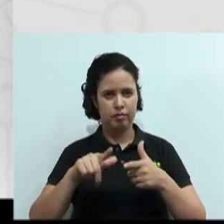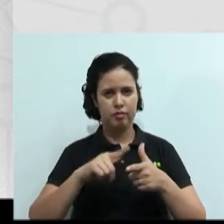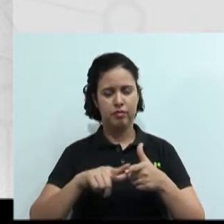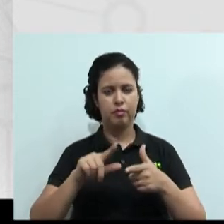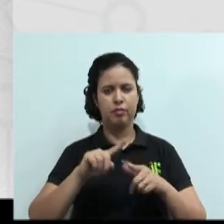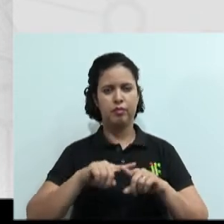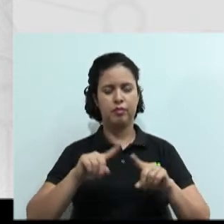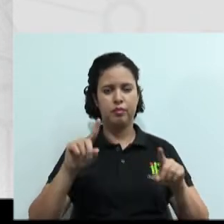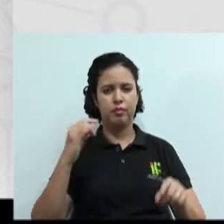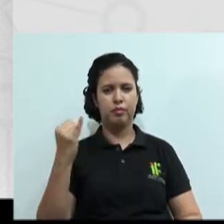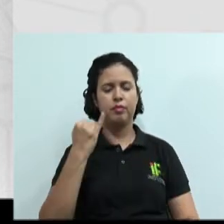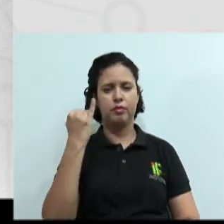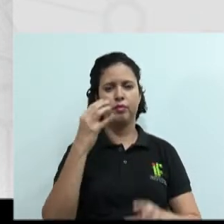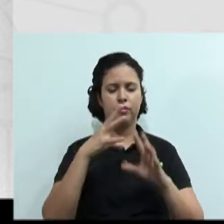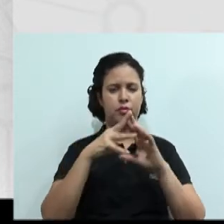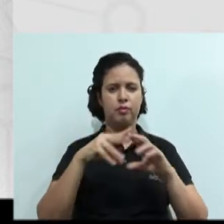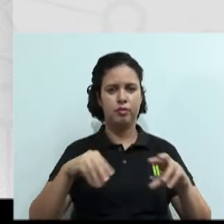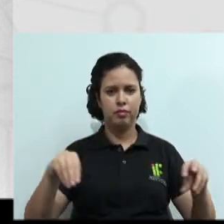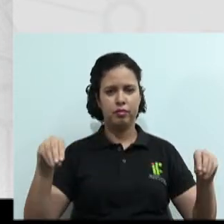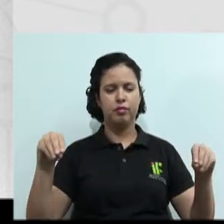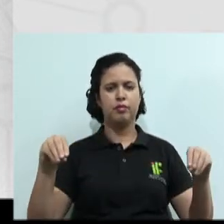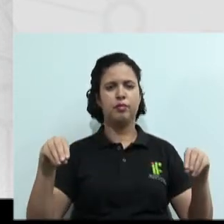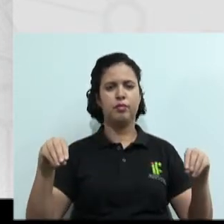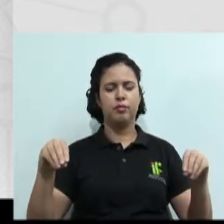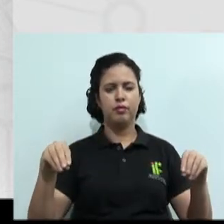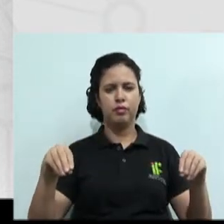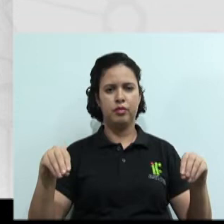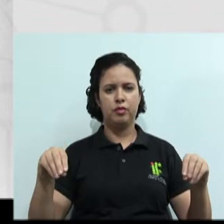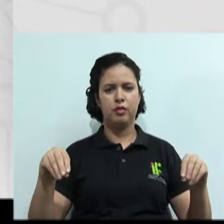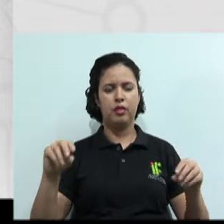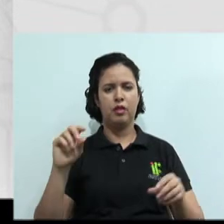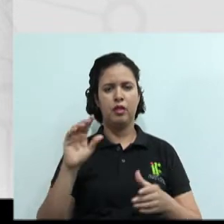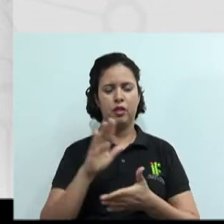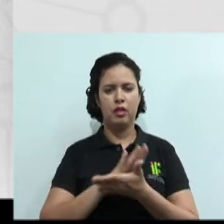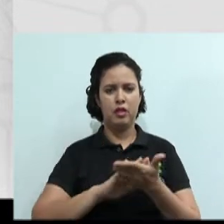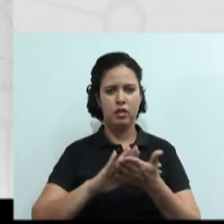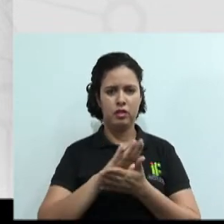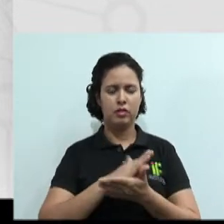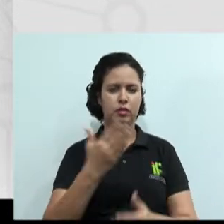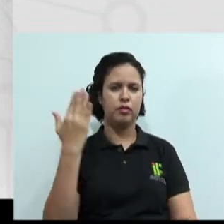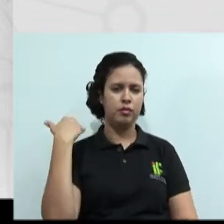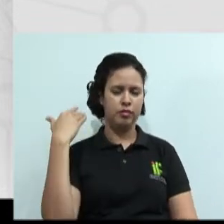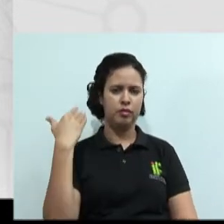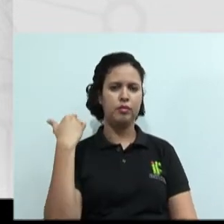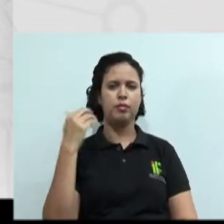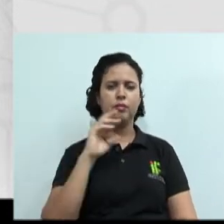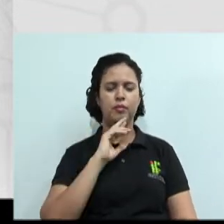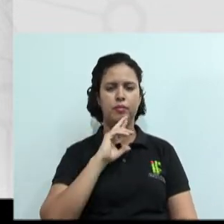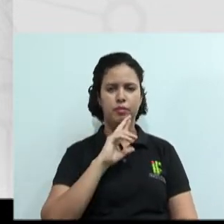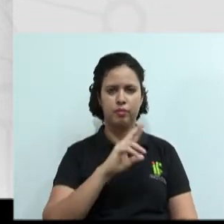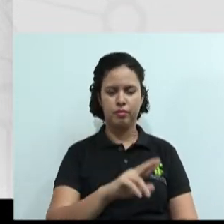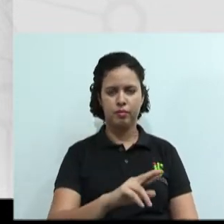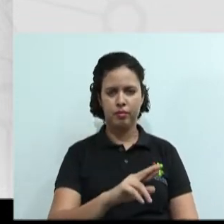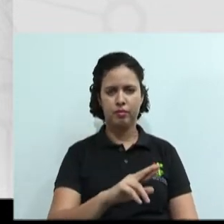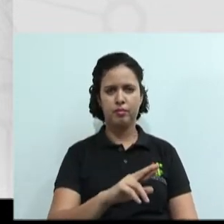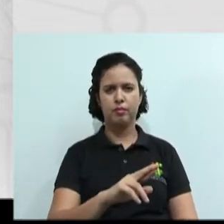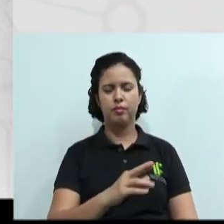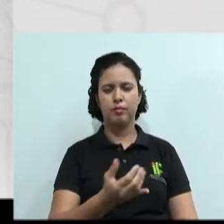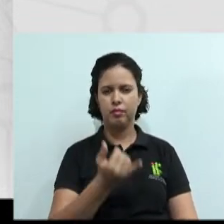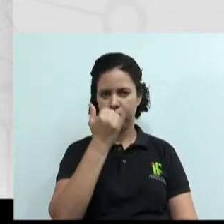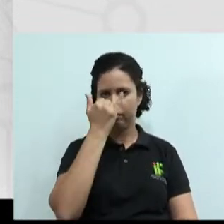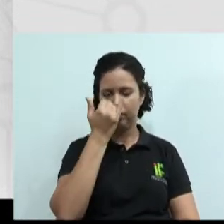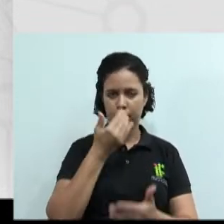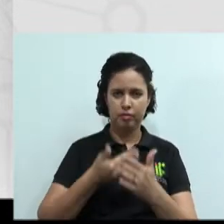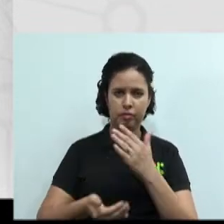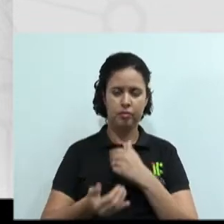o importante é que o conflito vai ser resolvido e não vai ficar ali nada no passado para poder atrapalhar você em uma negociação